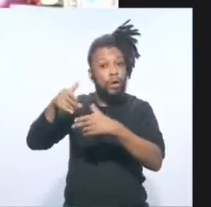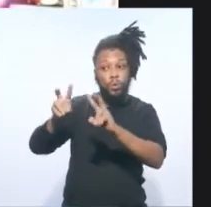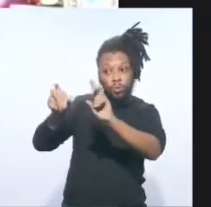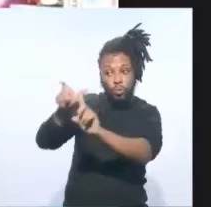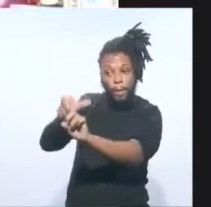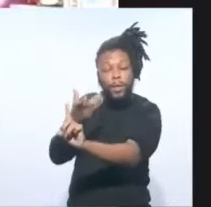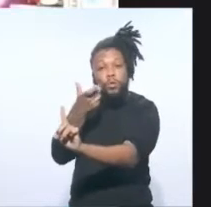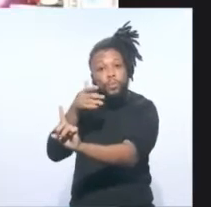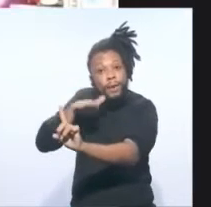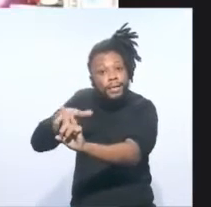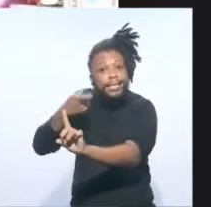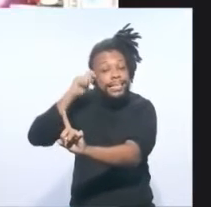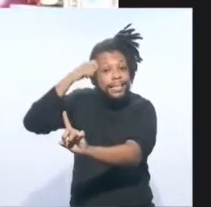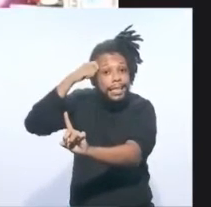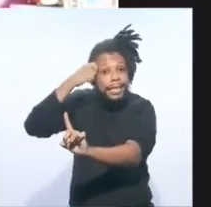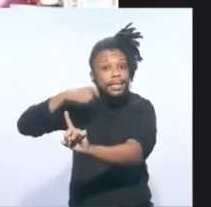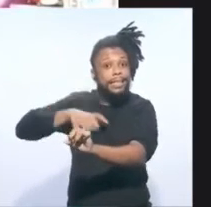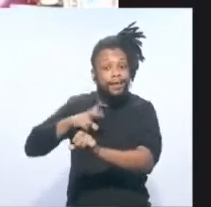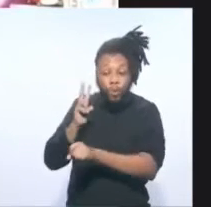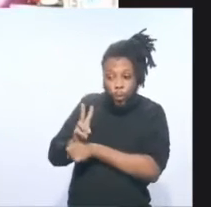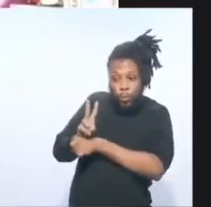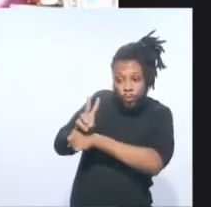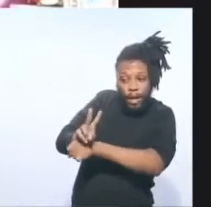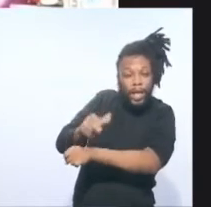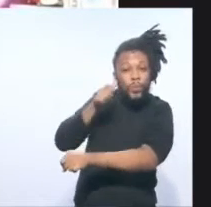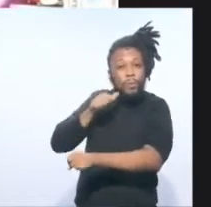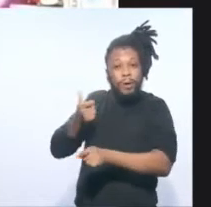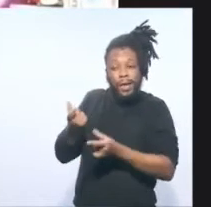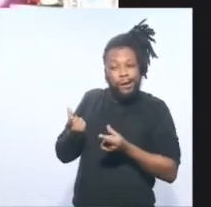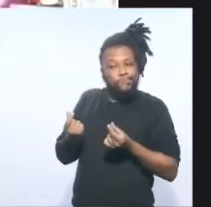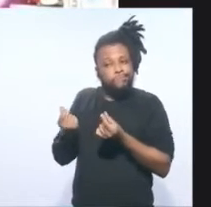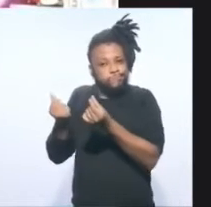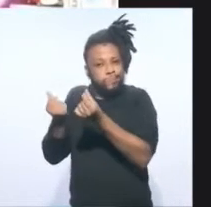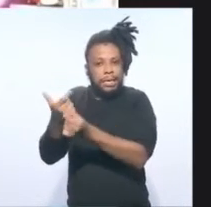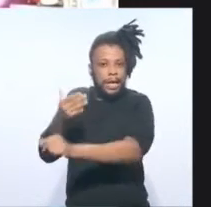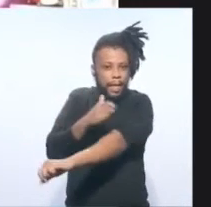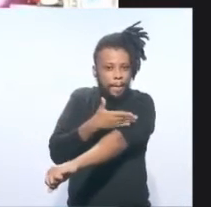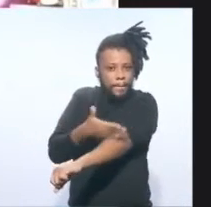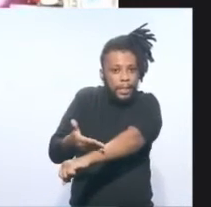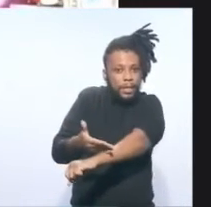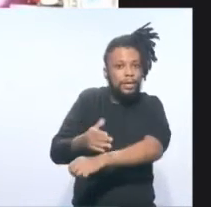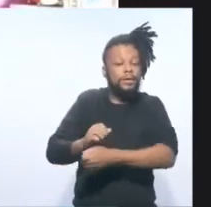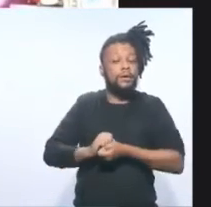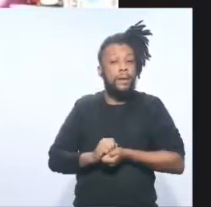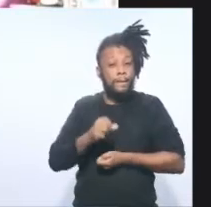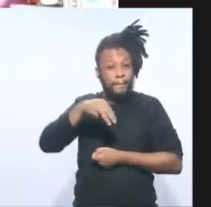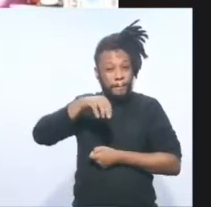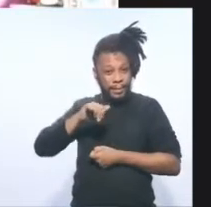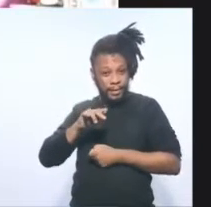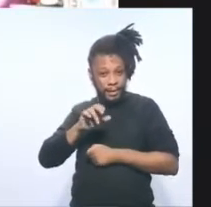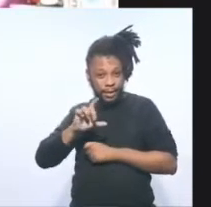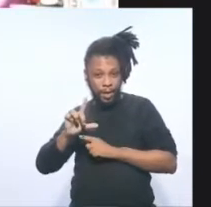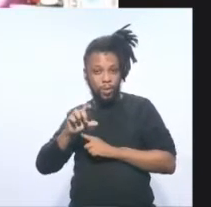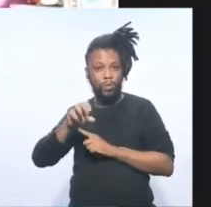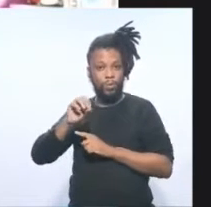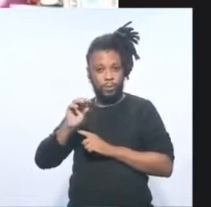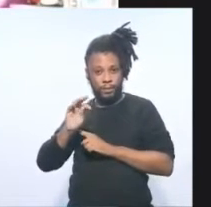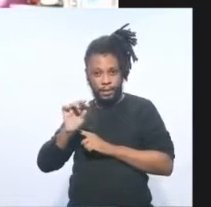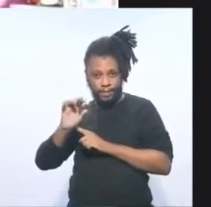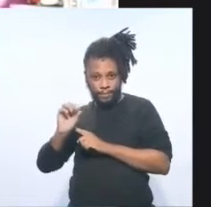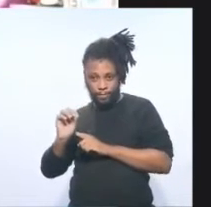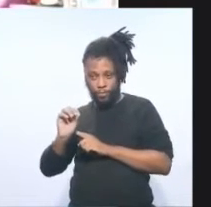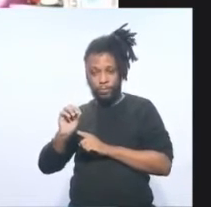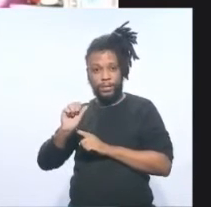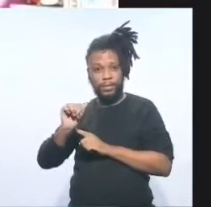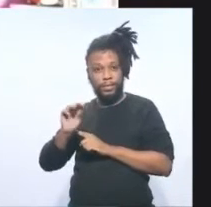estava sob os cuidados de uma mulher branca e rica. Miguel Otávio Santana da Silva não poderá